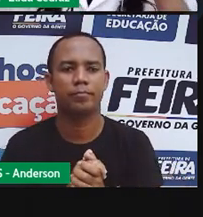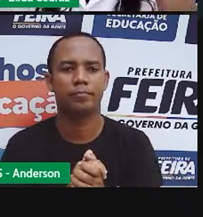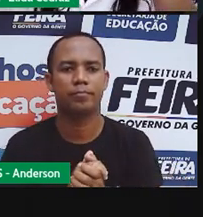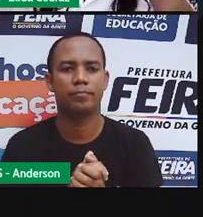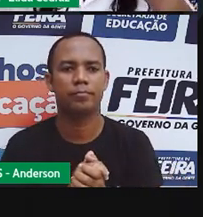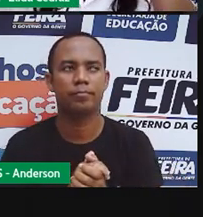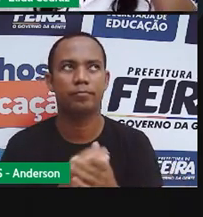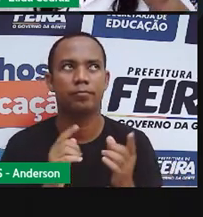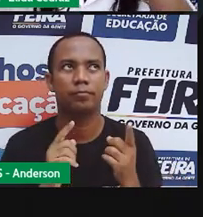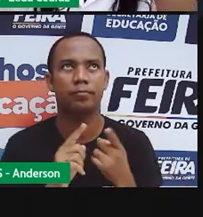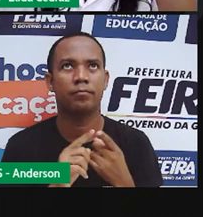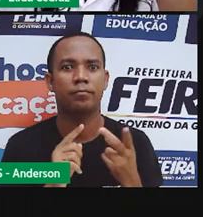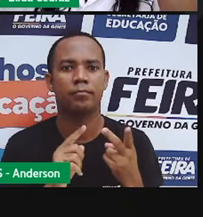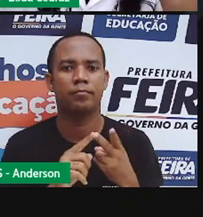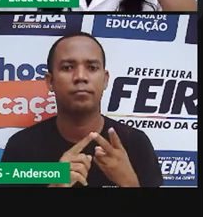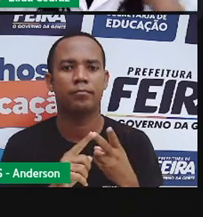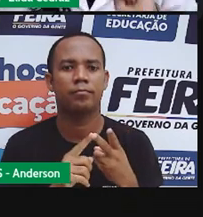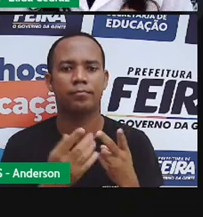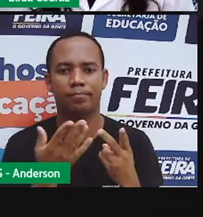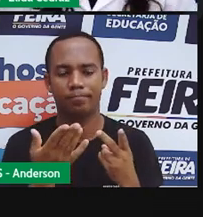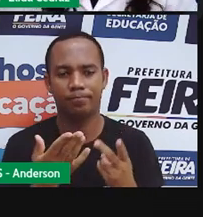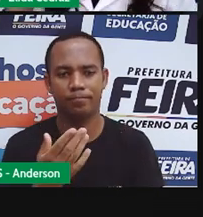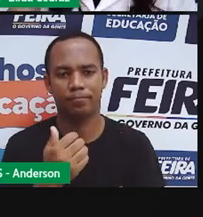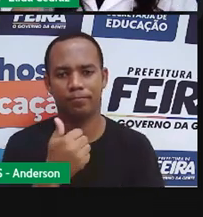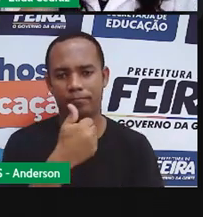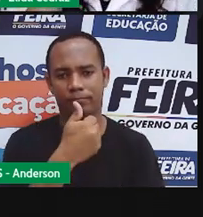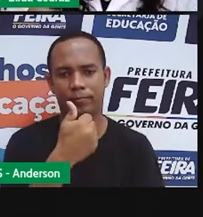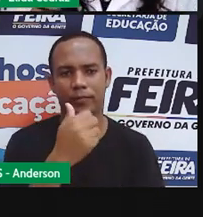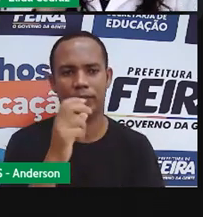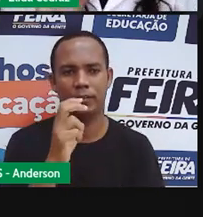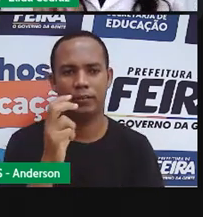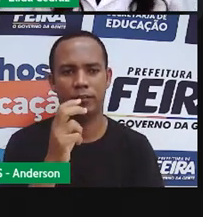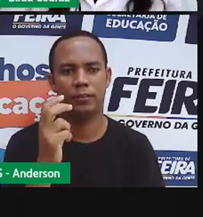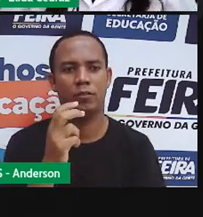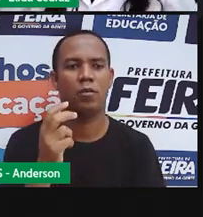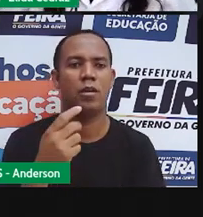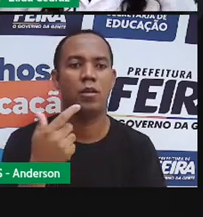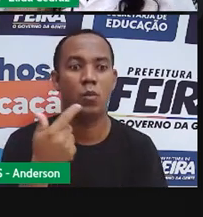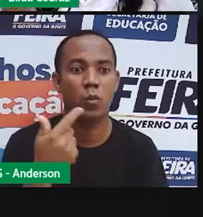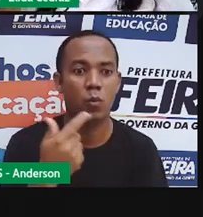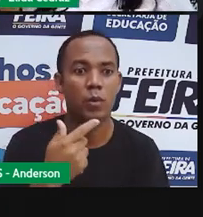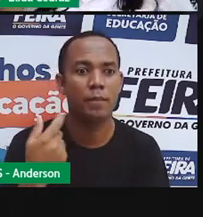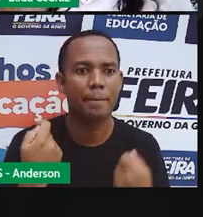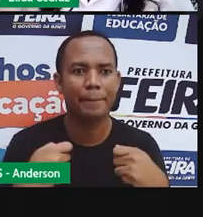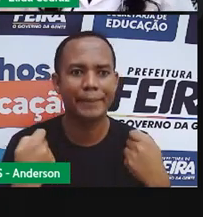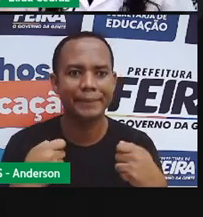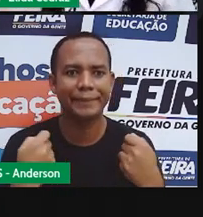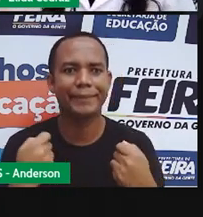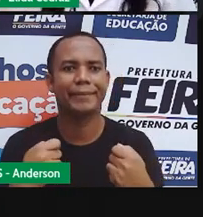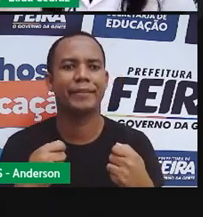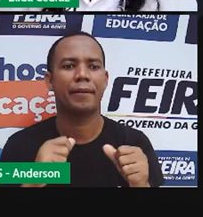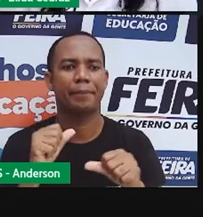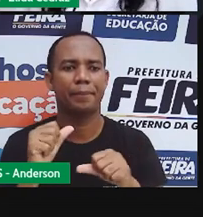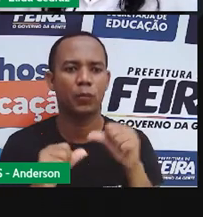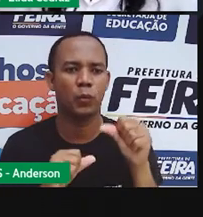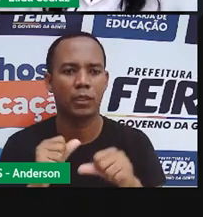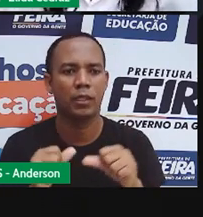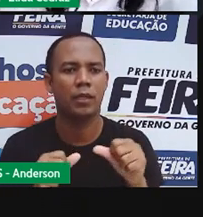Treze. Quatorze. E a cada duas horas a gente precisa